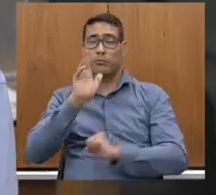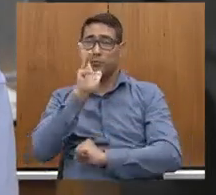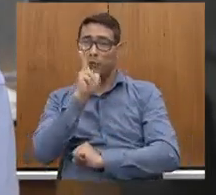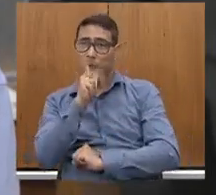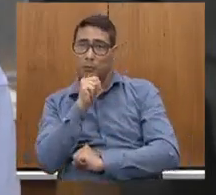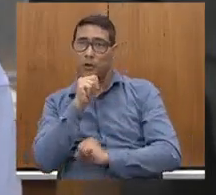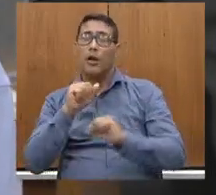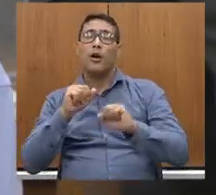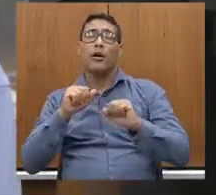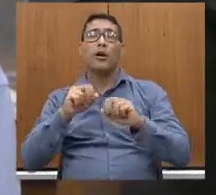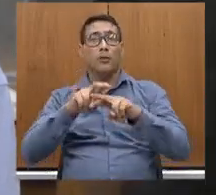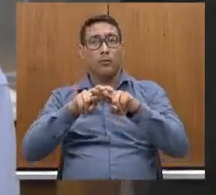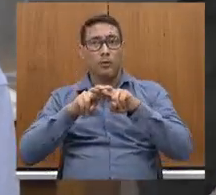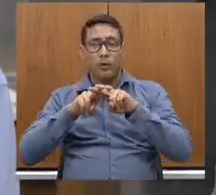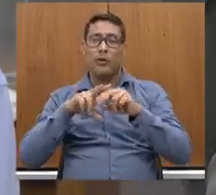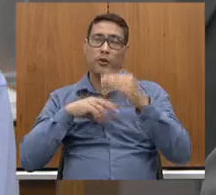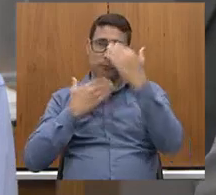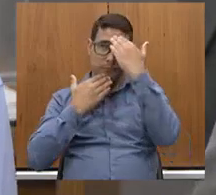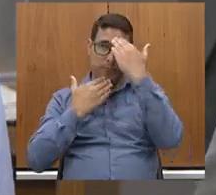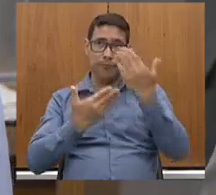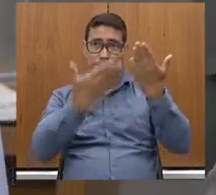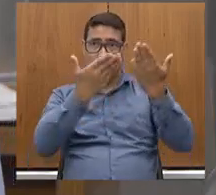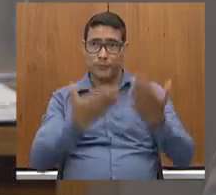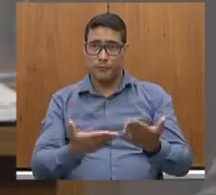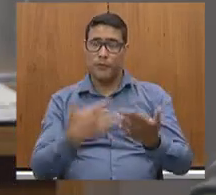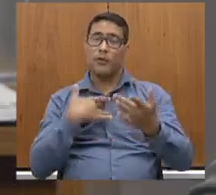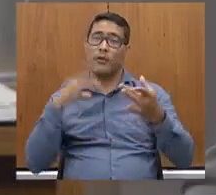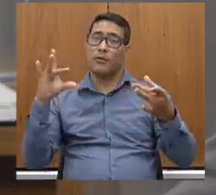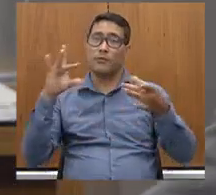eu que agradeço a parceria.